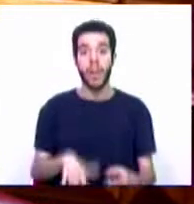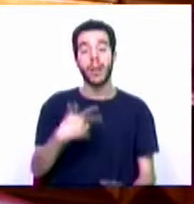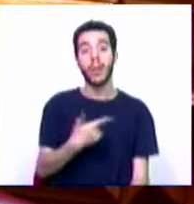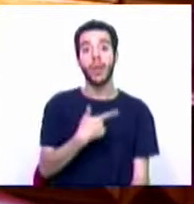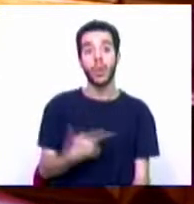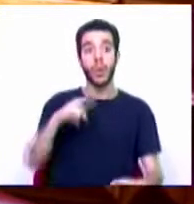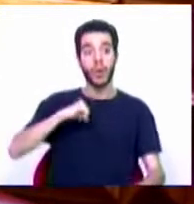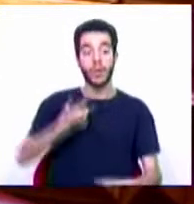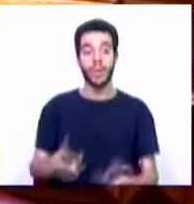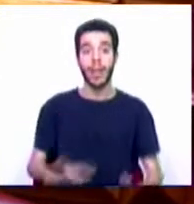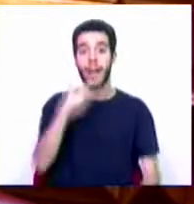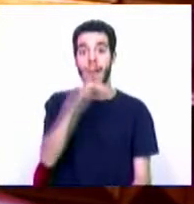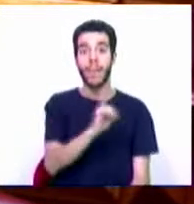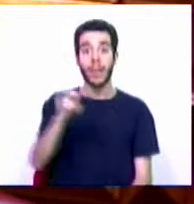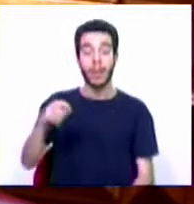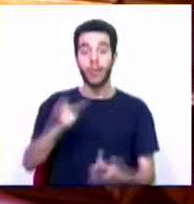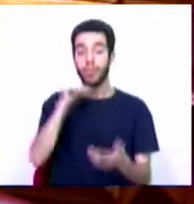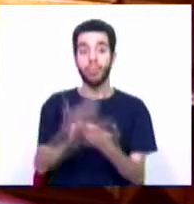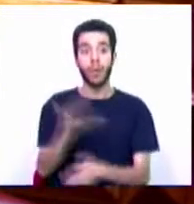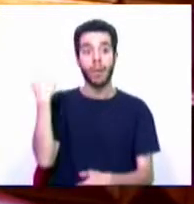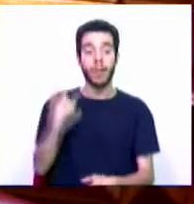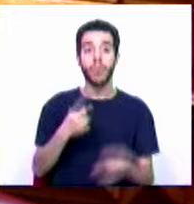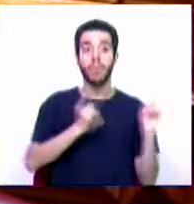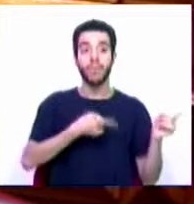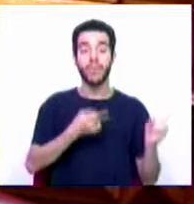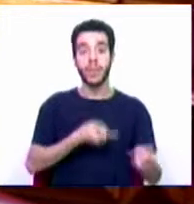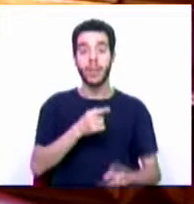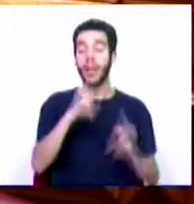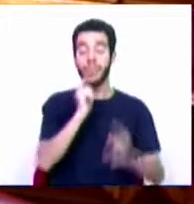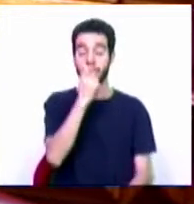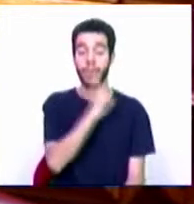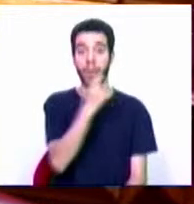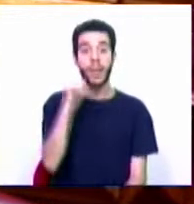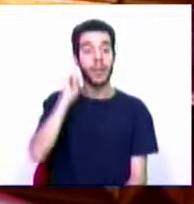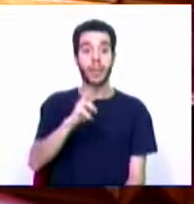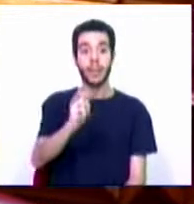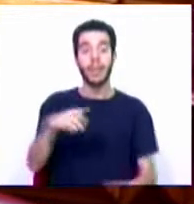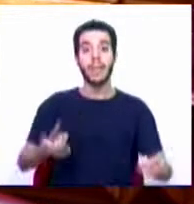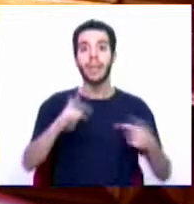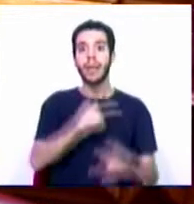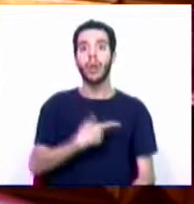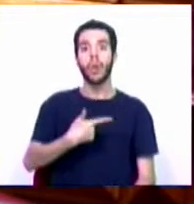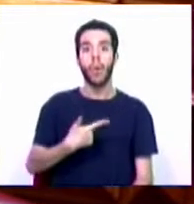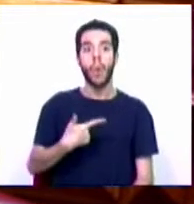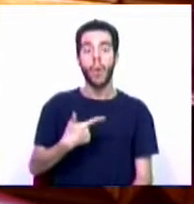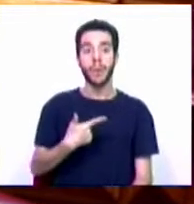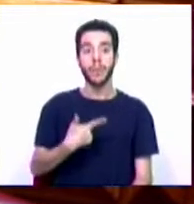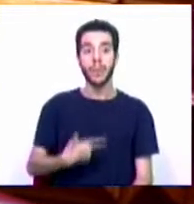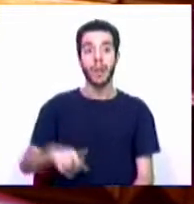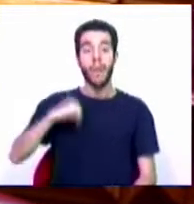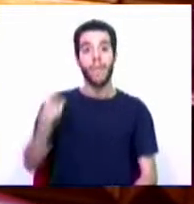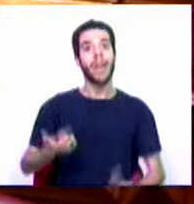anos, morreu no passado dia 3 de maio e Torres Vedras vestiu-se de gente hoje para dele se despedir,